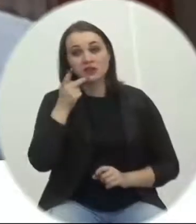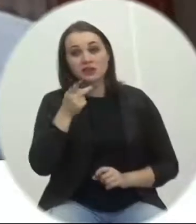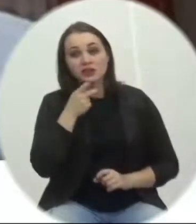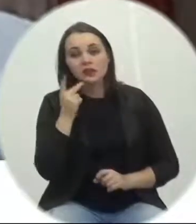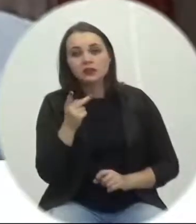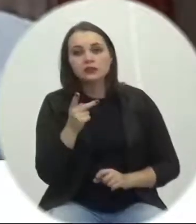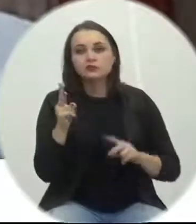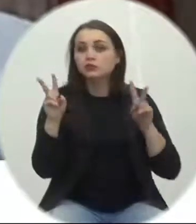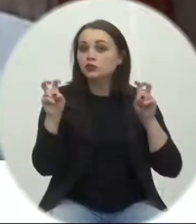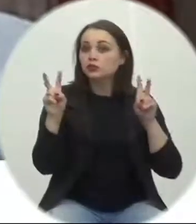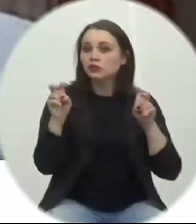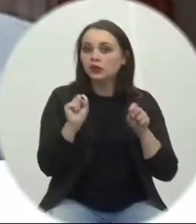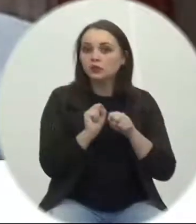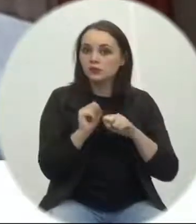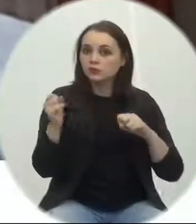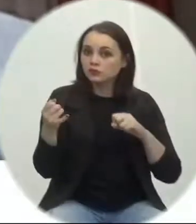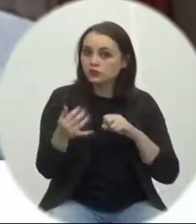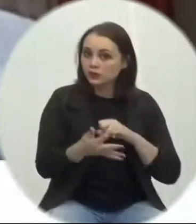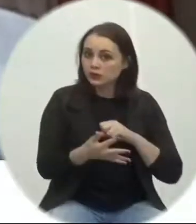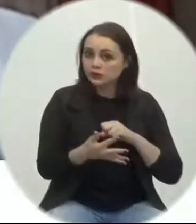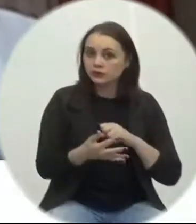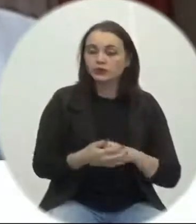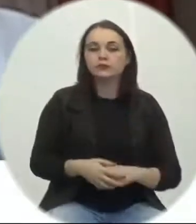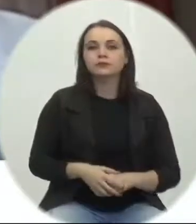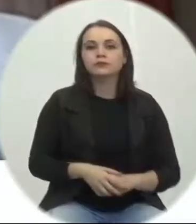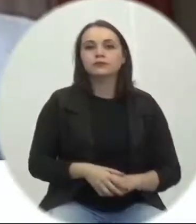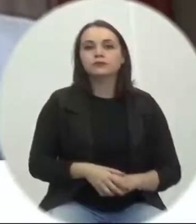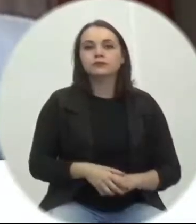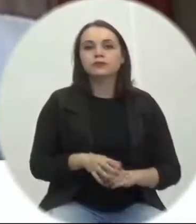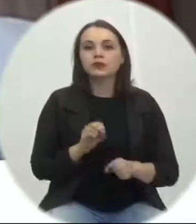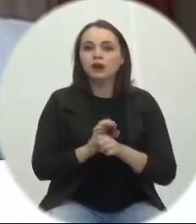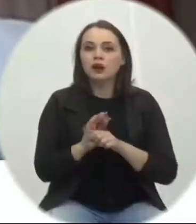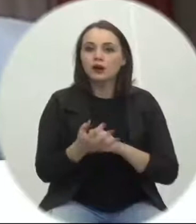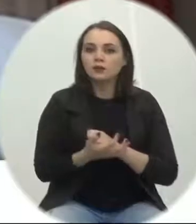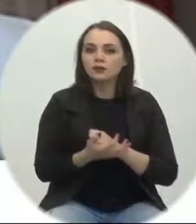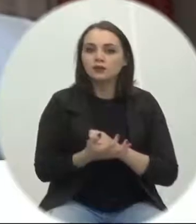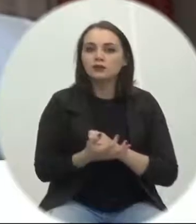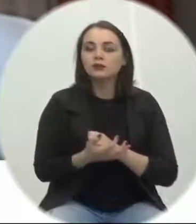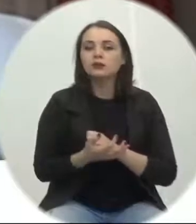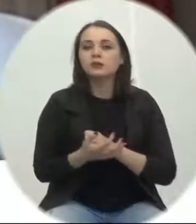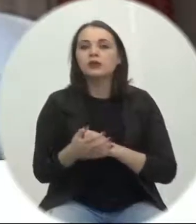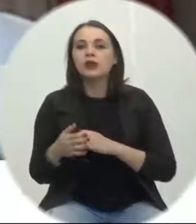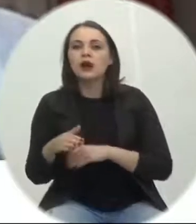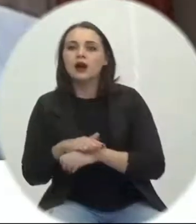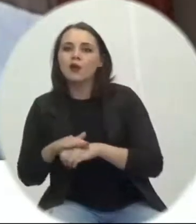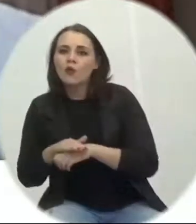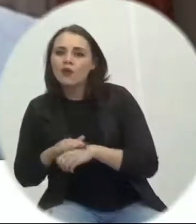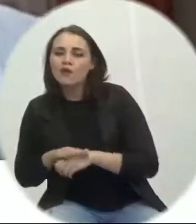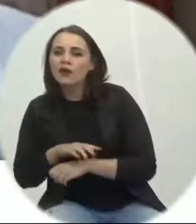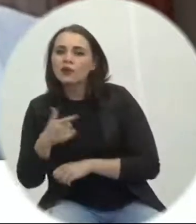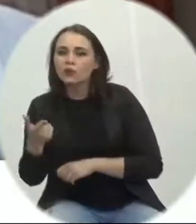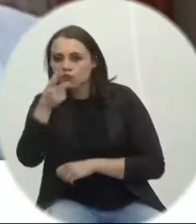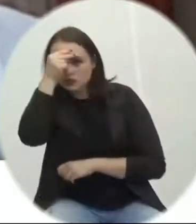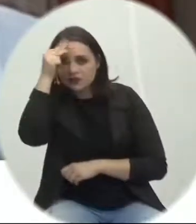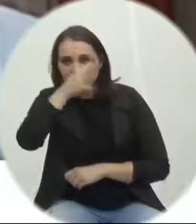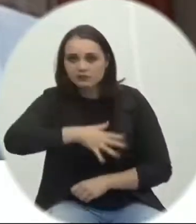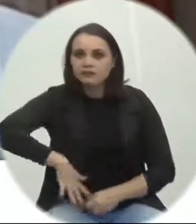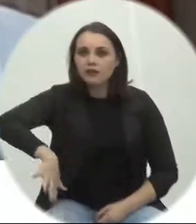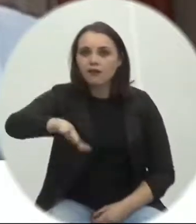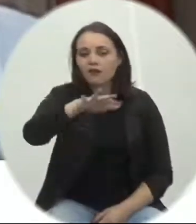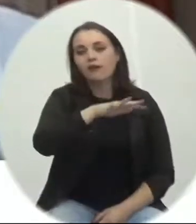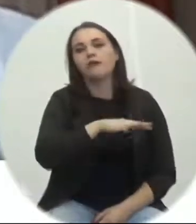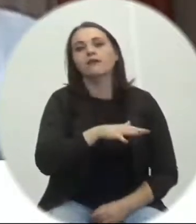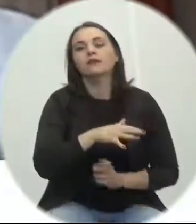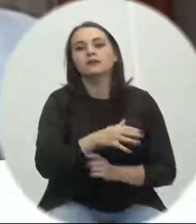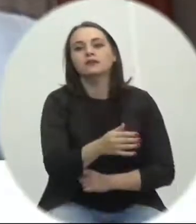o Covid-19, sobre as tratativas com os prefeitos da região, sobre as tratativas com o